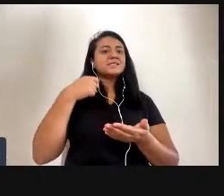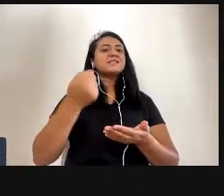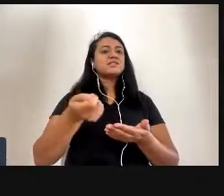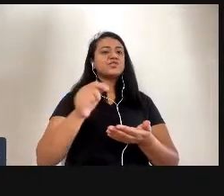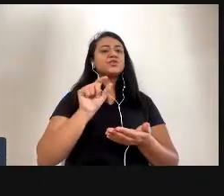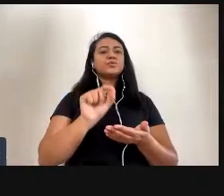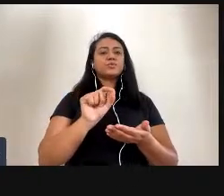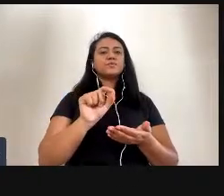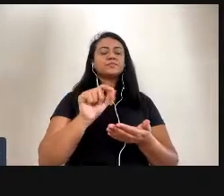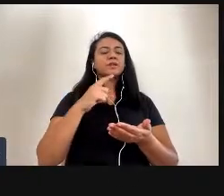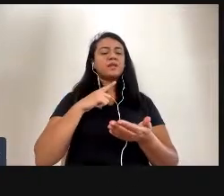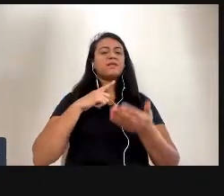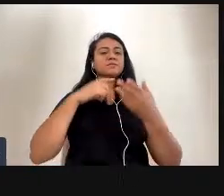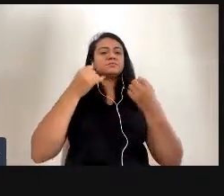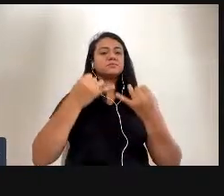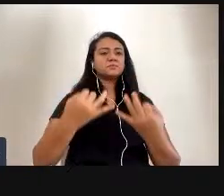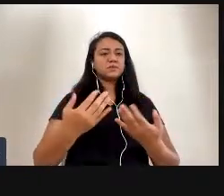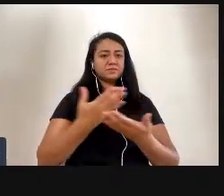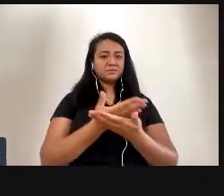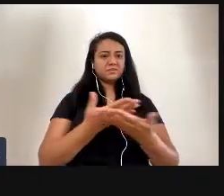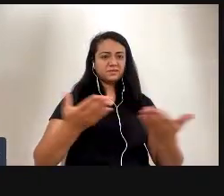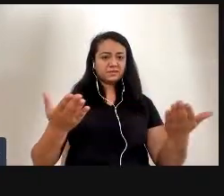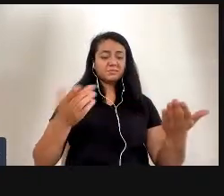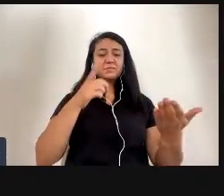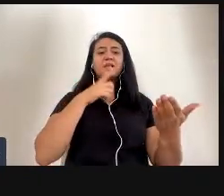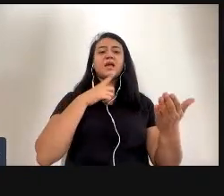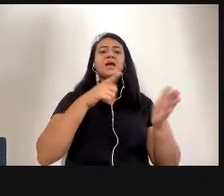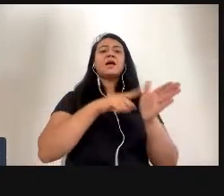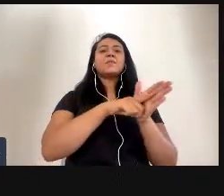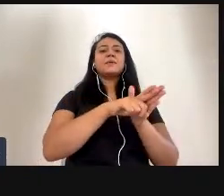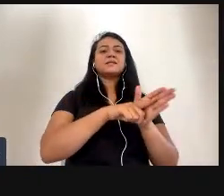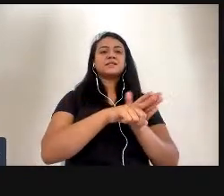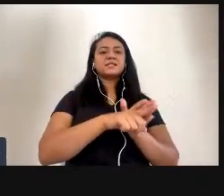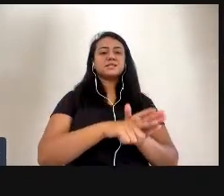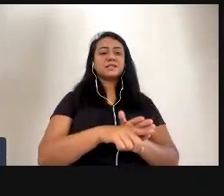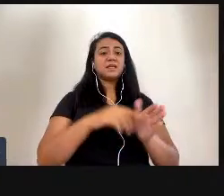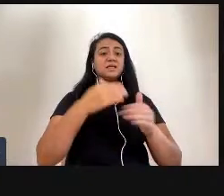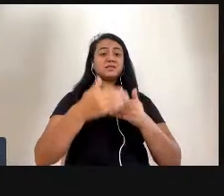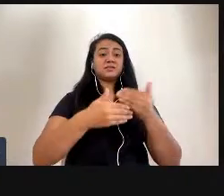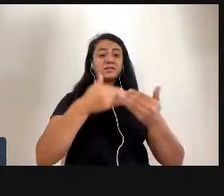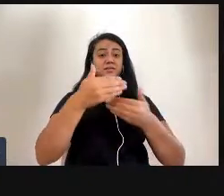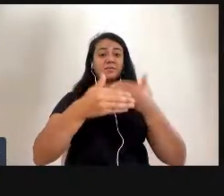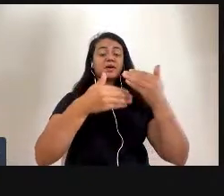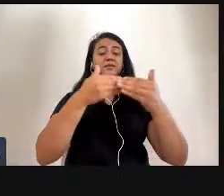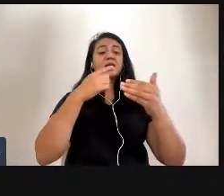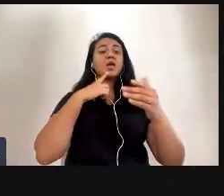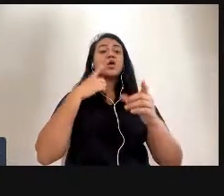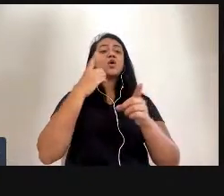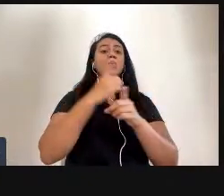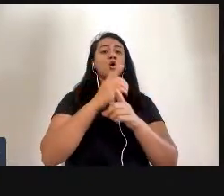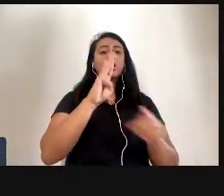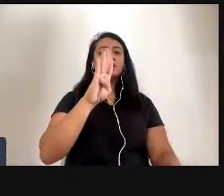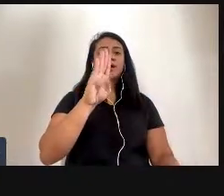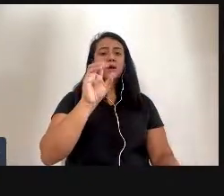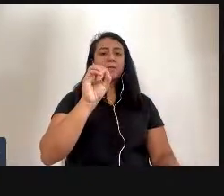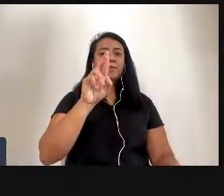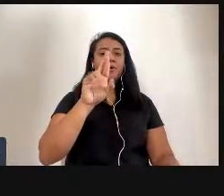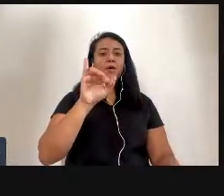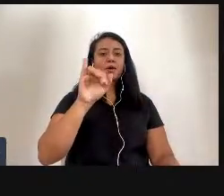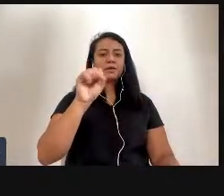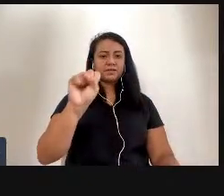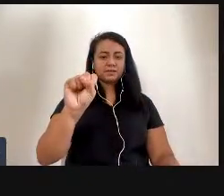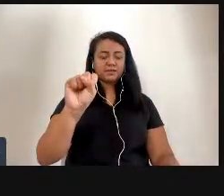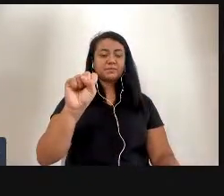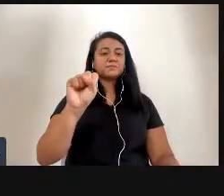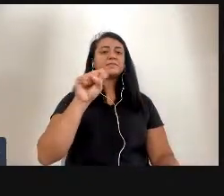como eu estava mencionando com vocês, dentro dessas pesquisas desenvolvidas, eu encontro com o Boris Grois, que é uma pessoa que também tem